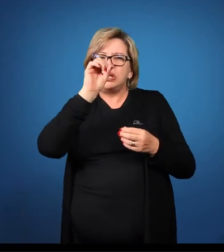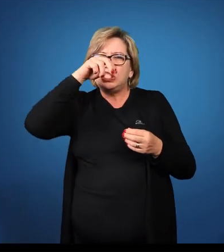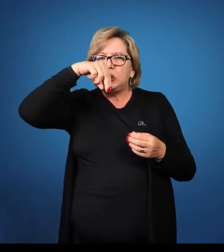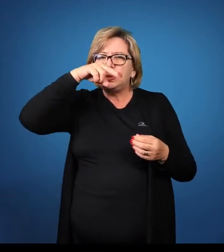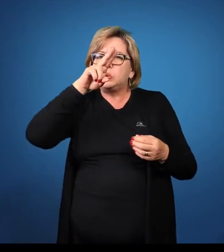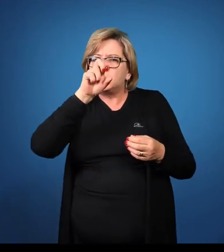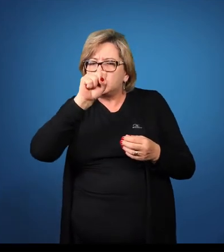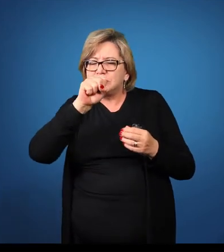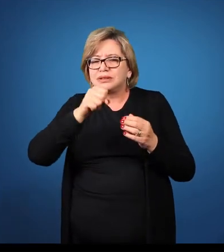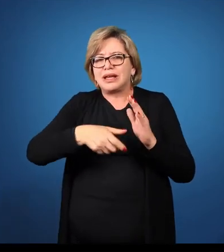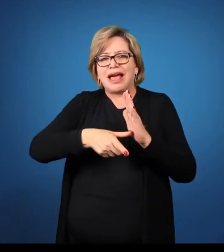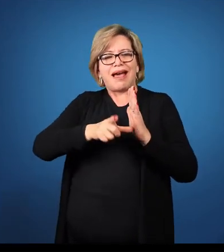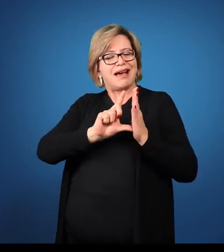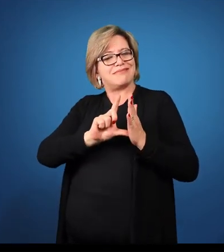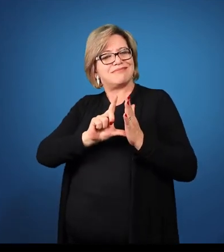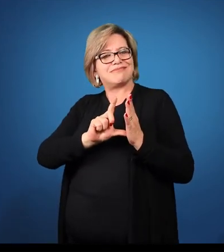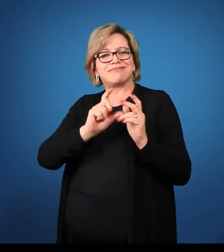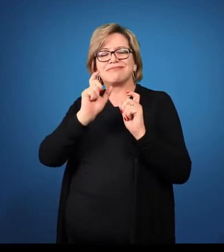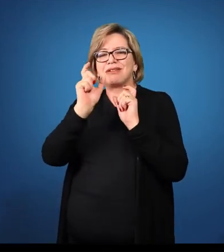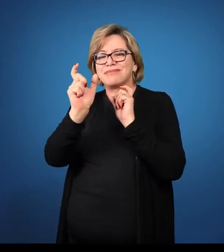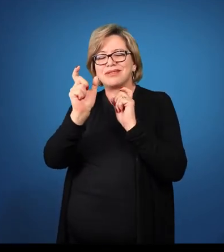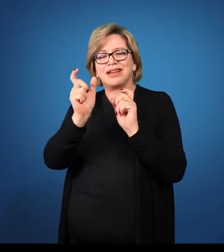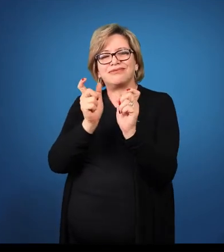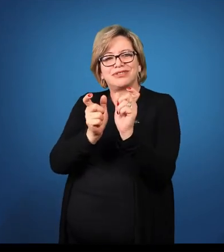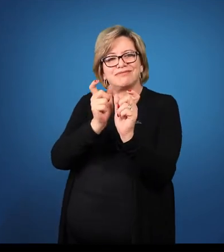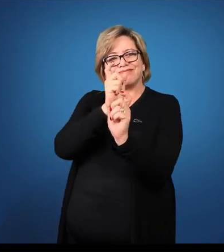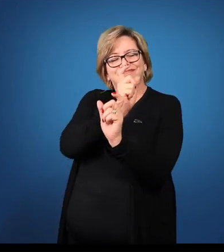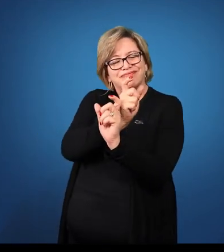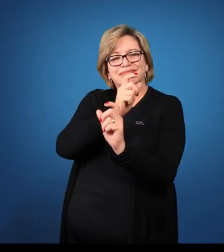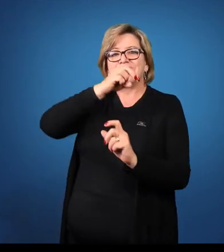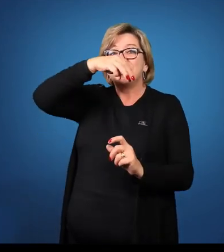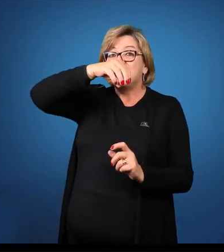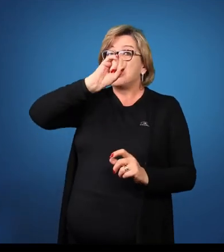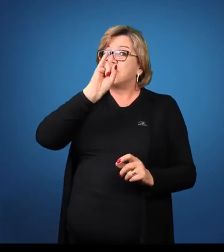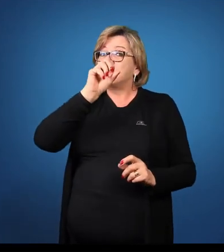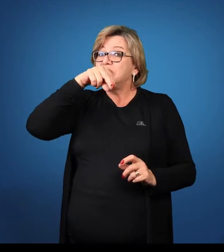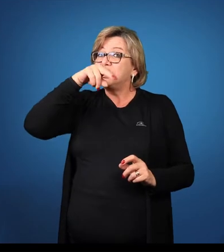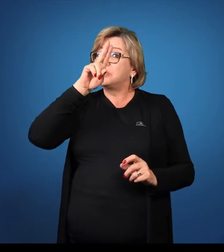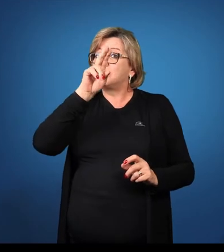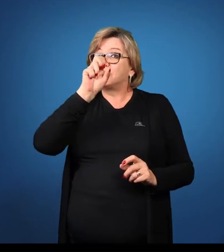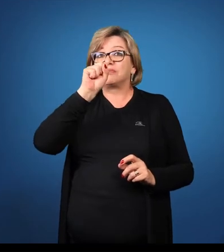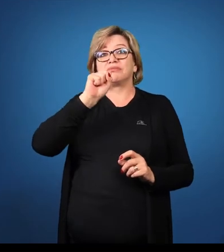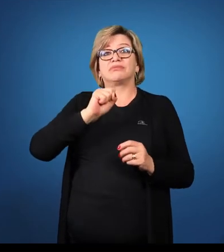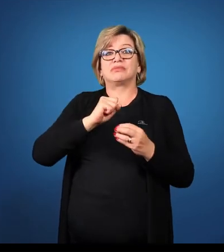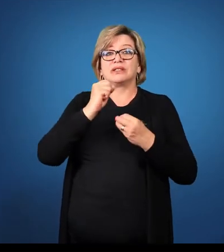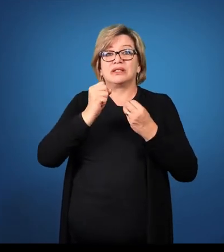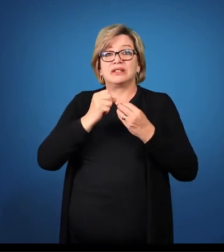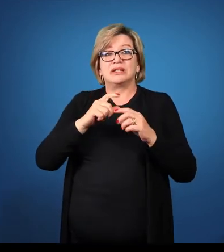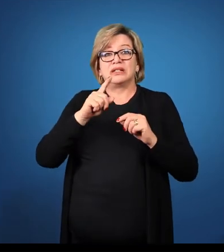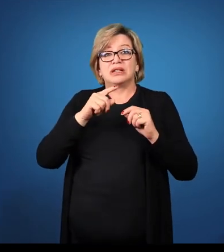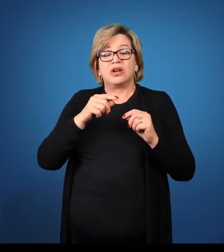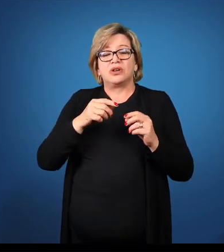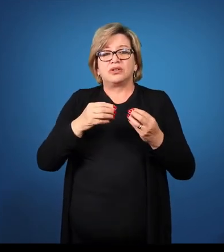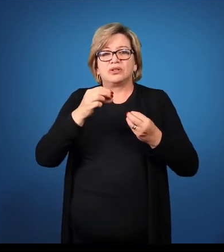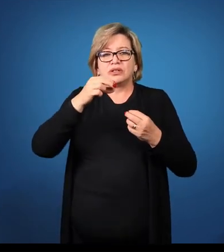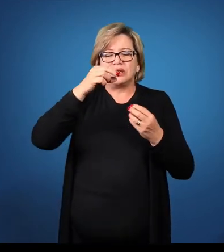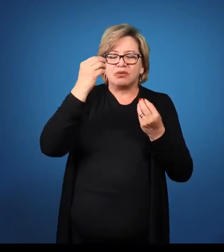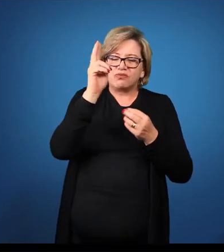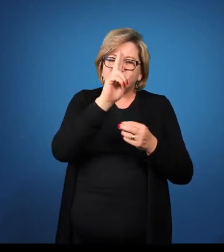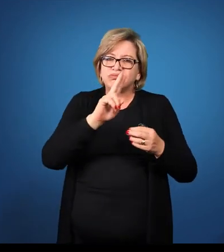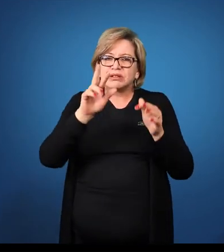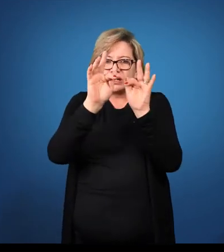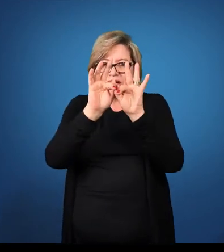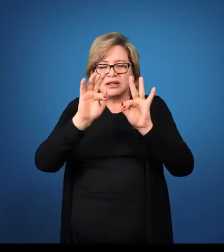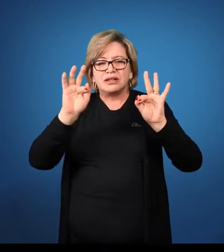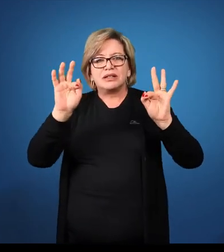antes do termo comparado. Ioannis este, menos